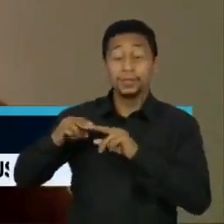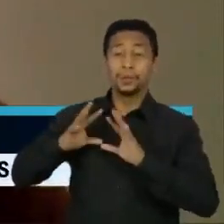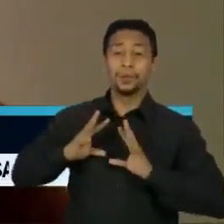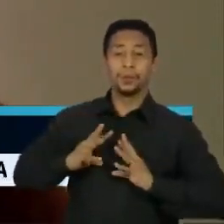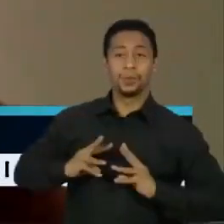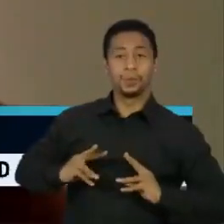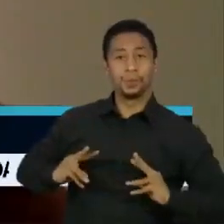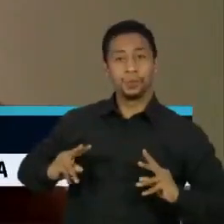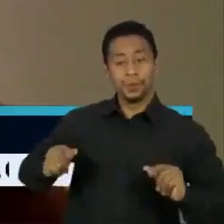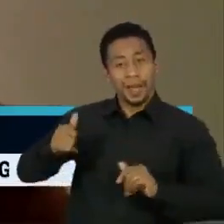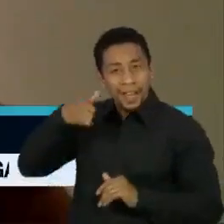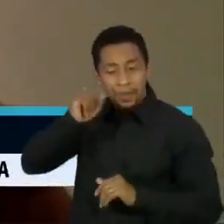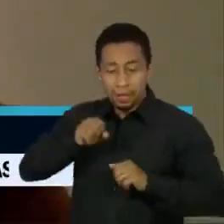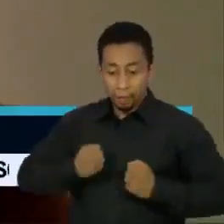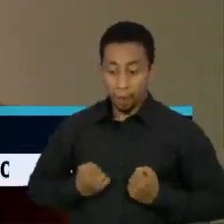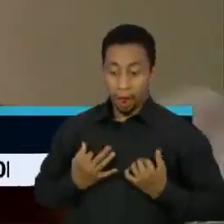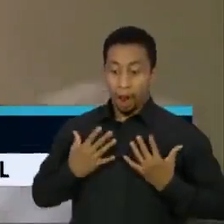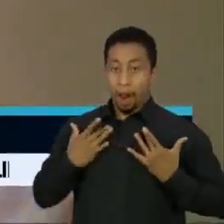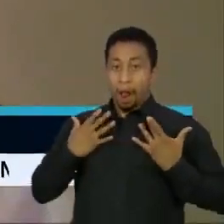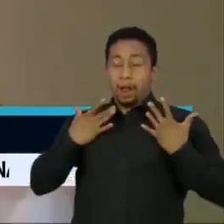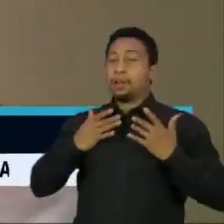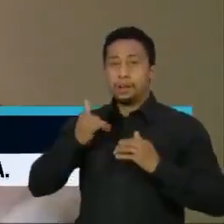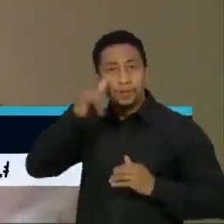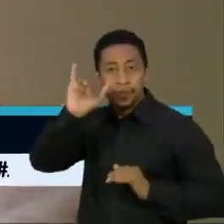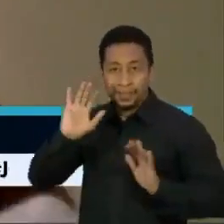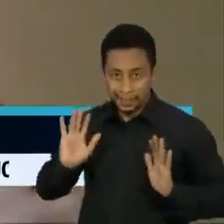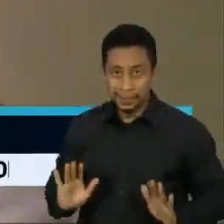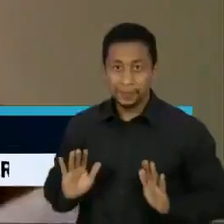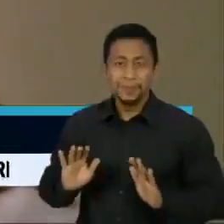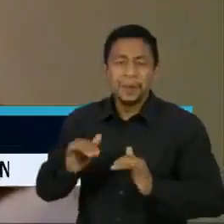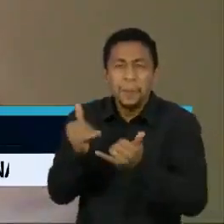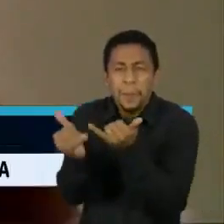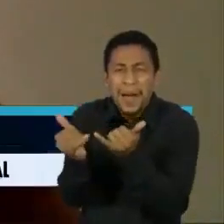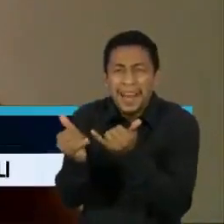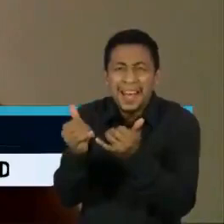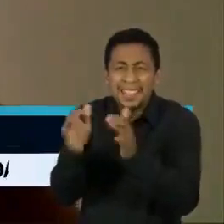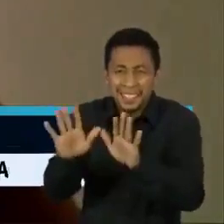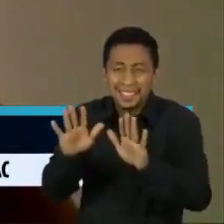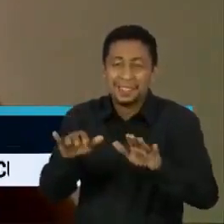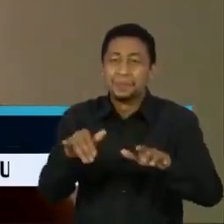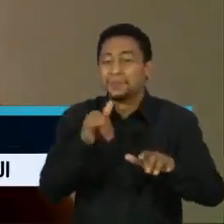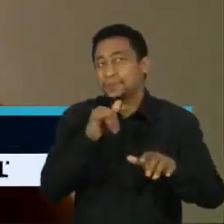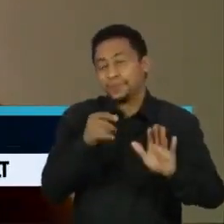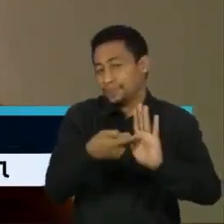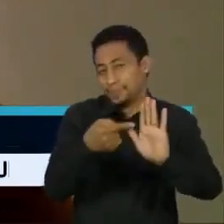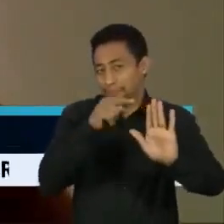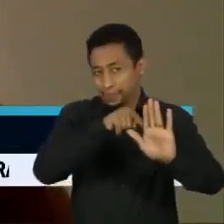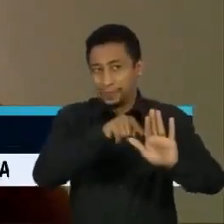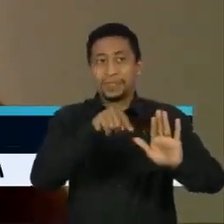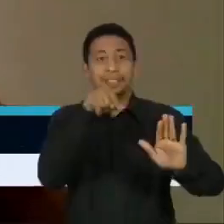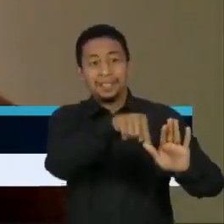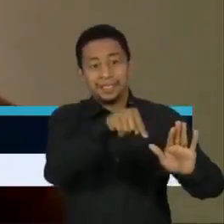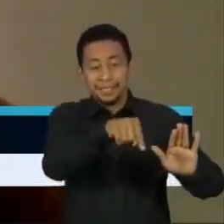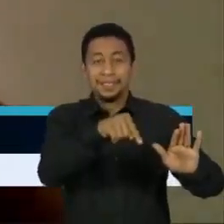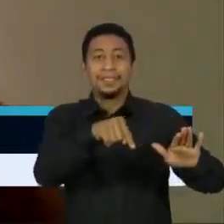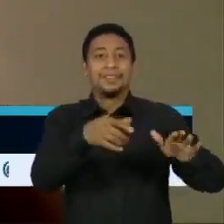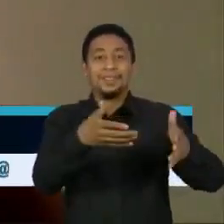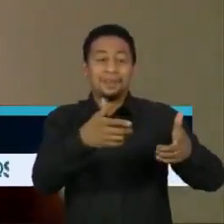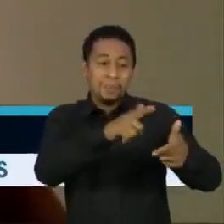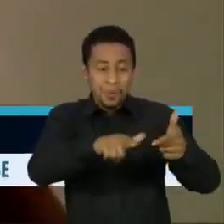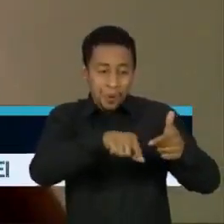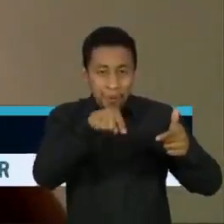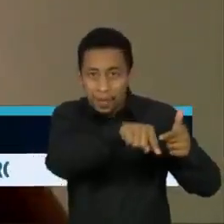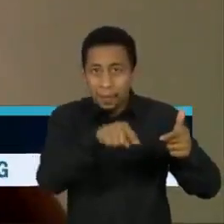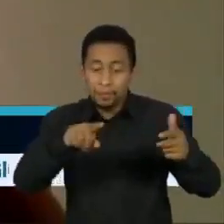impedindo a replicação. Então, é como se você colocasse uma areia num maquinário que estava se reproduzindo e ele não